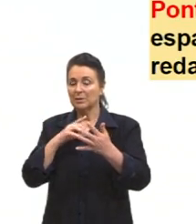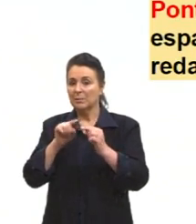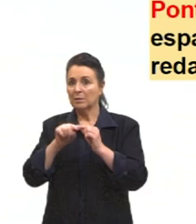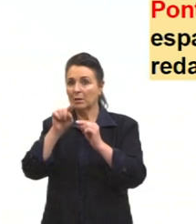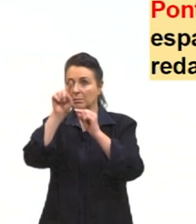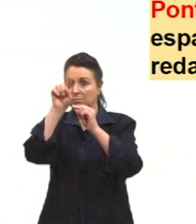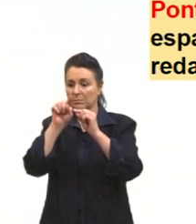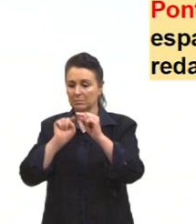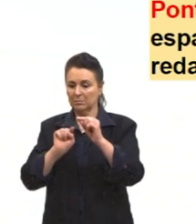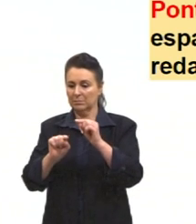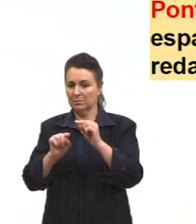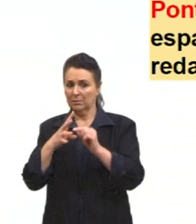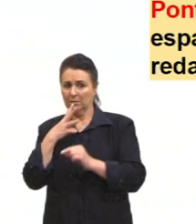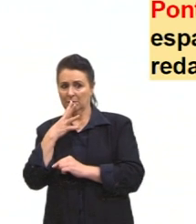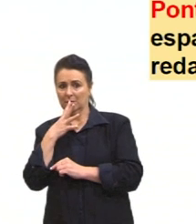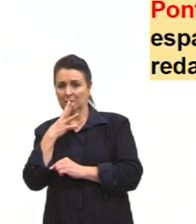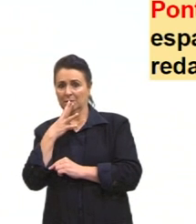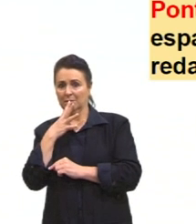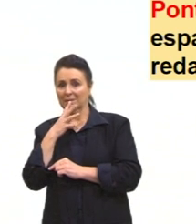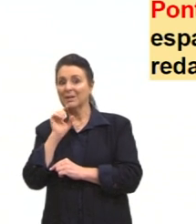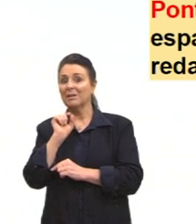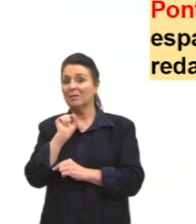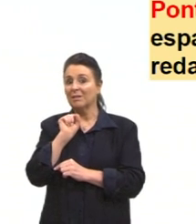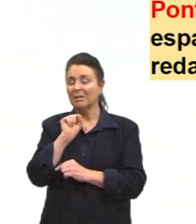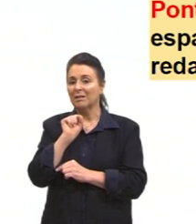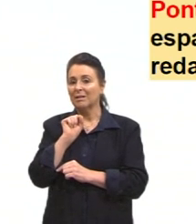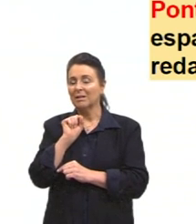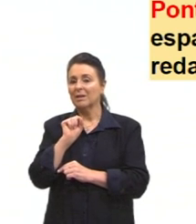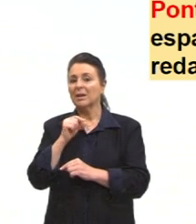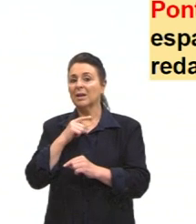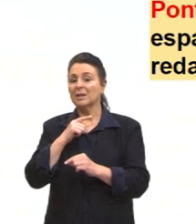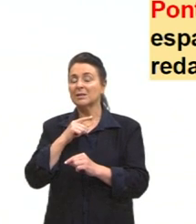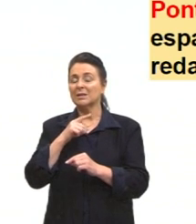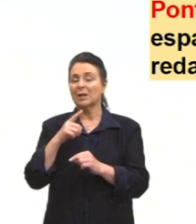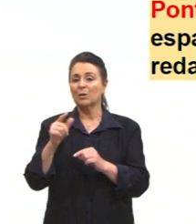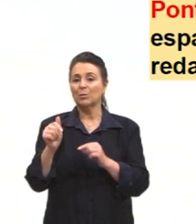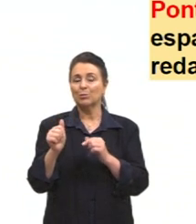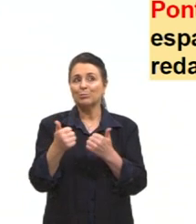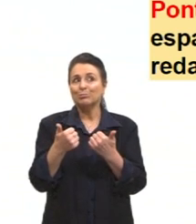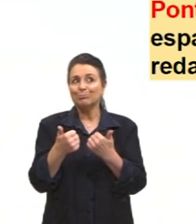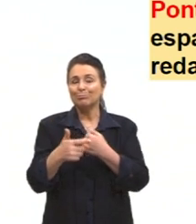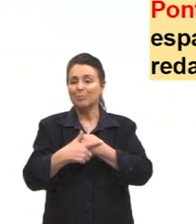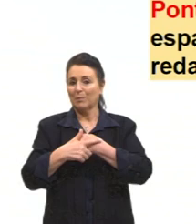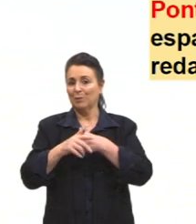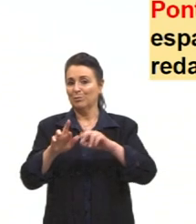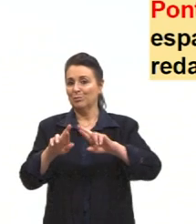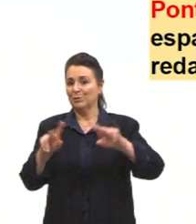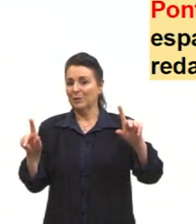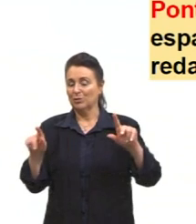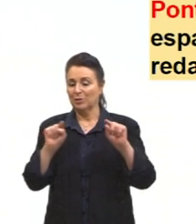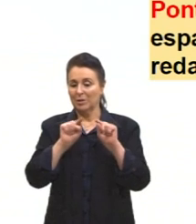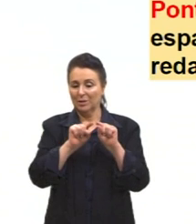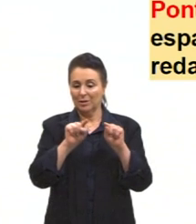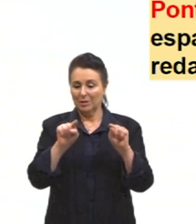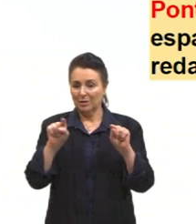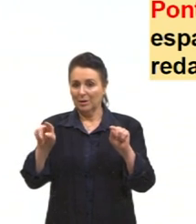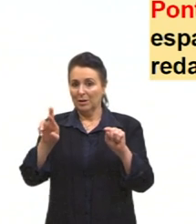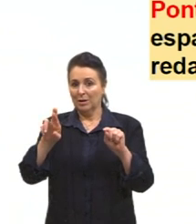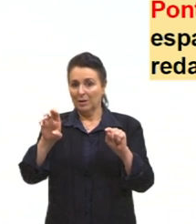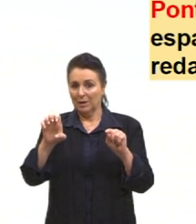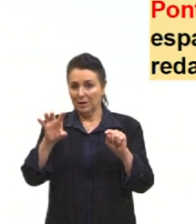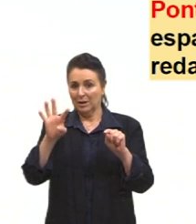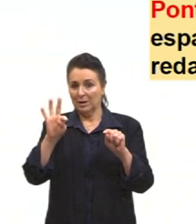destacado, porque estes aqui são, eles têm alguns detalhes extra, né? Então, a reticências é indicativo de dúvida,